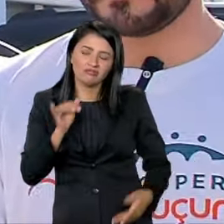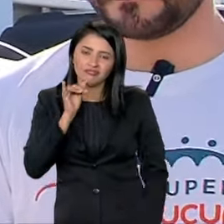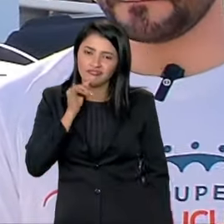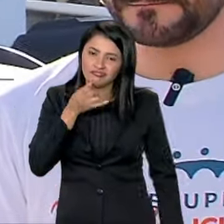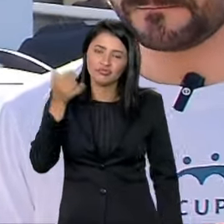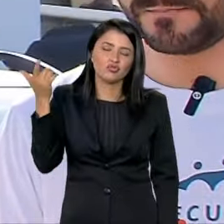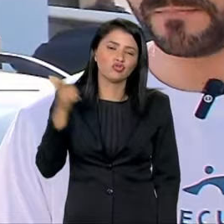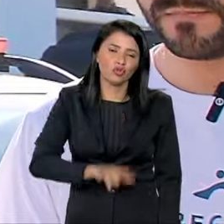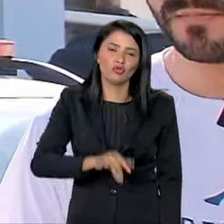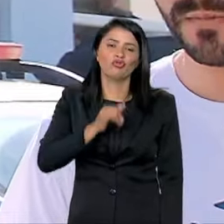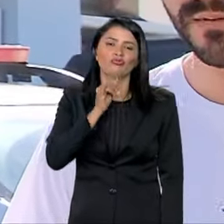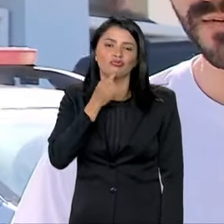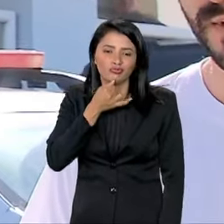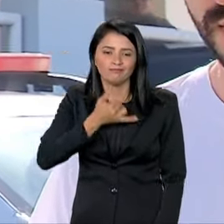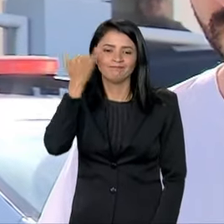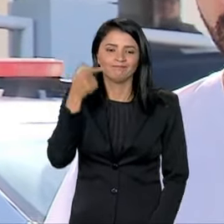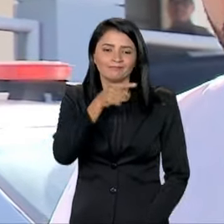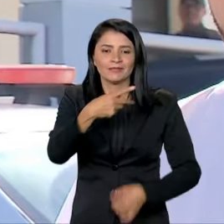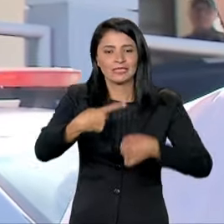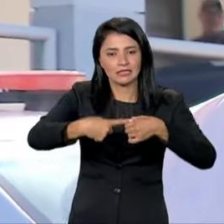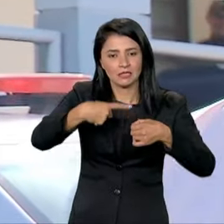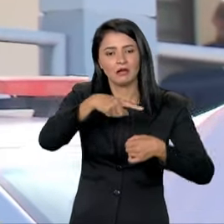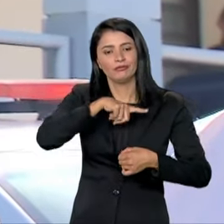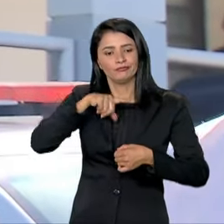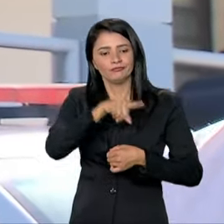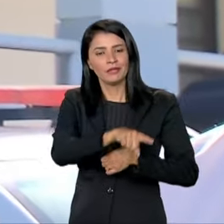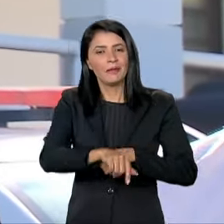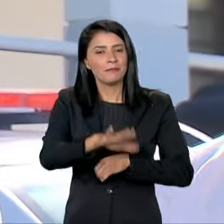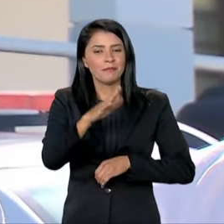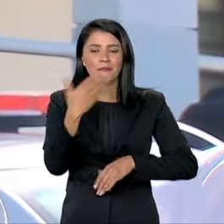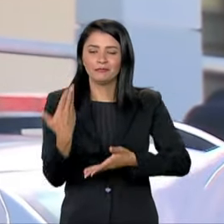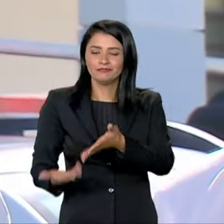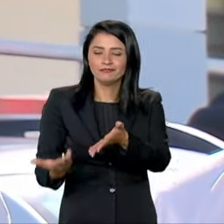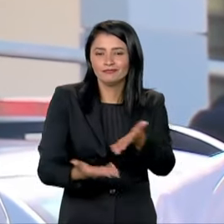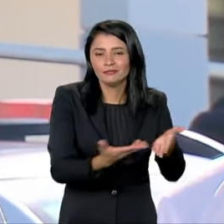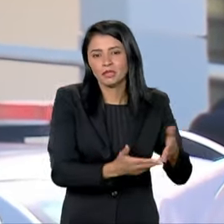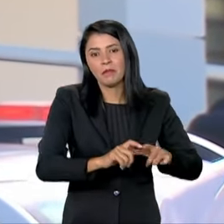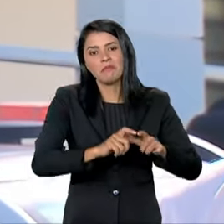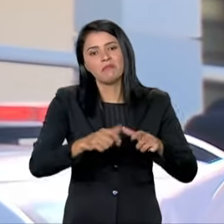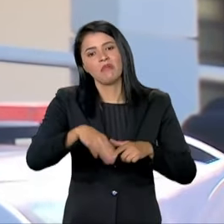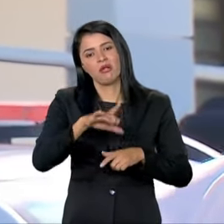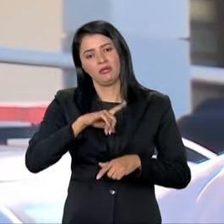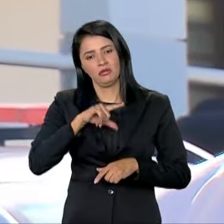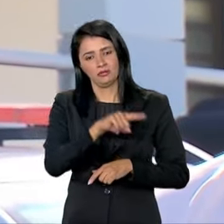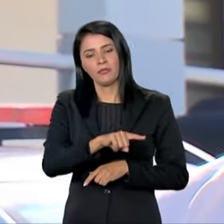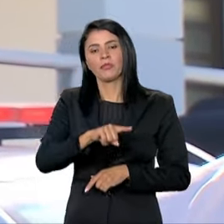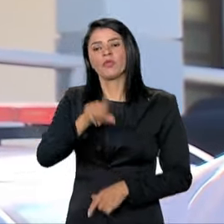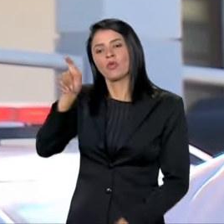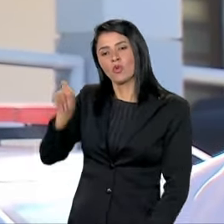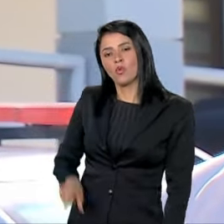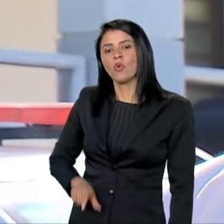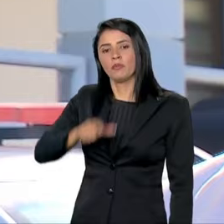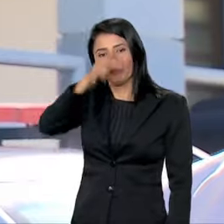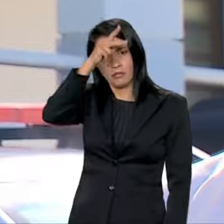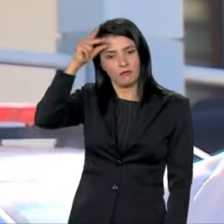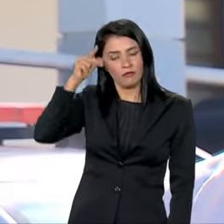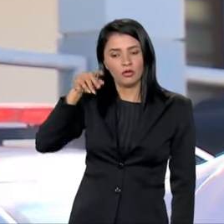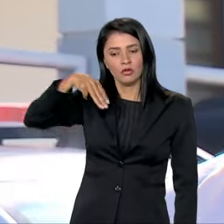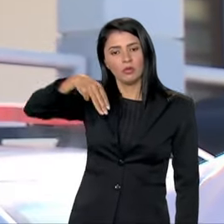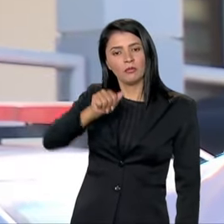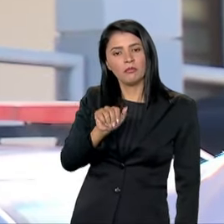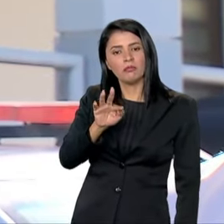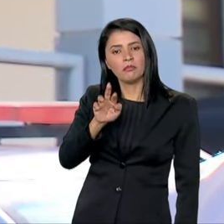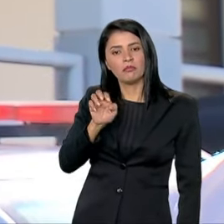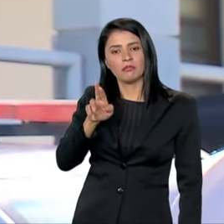mais uma vez, é uma das cidades que nós tivemos mais perdas. O prefeito Matheus Trojan tem, desde o ano